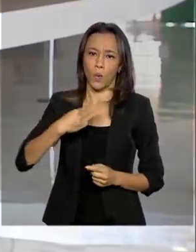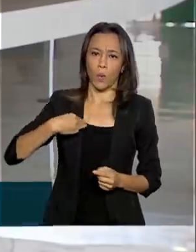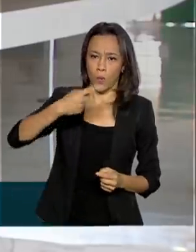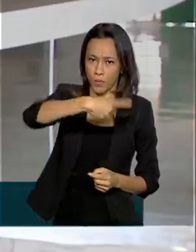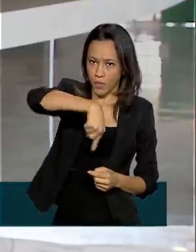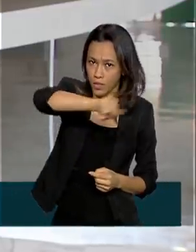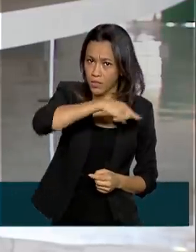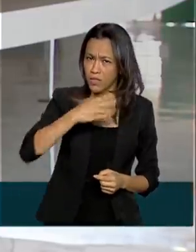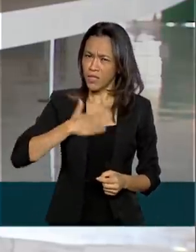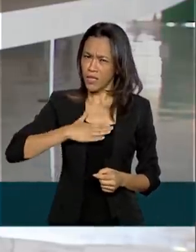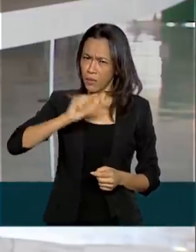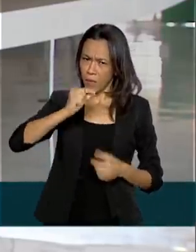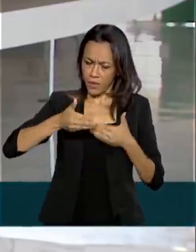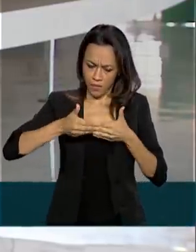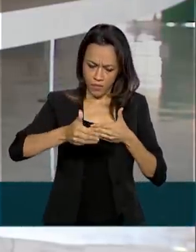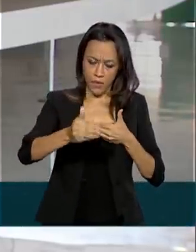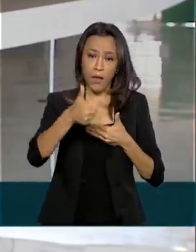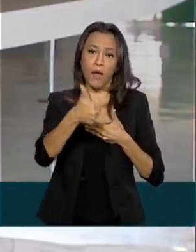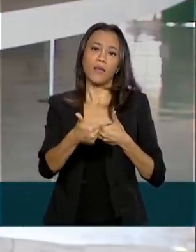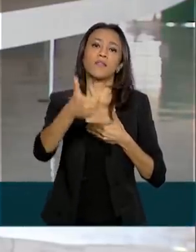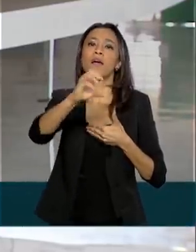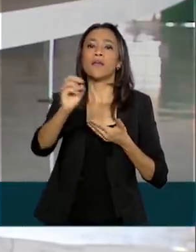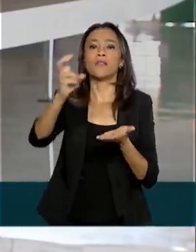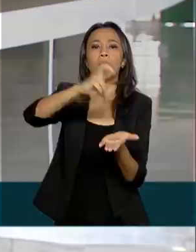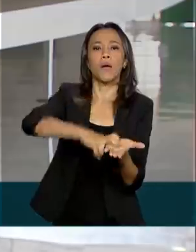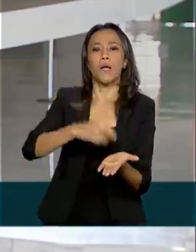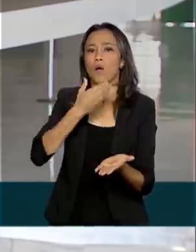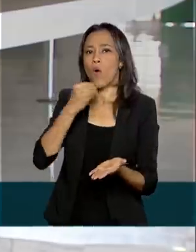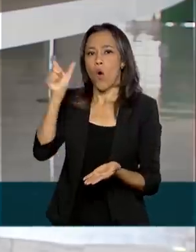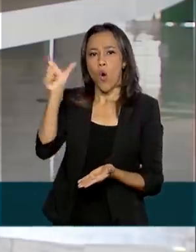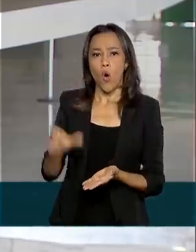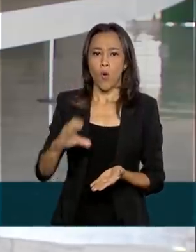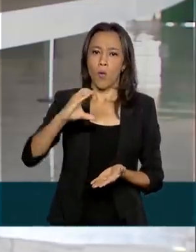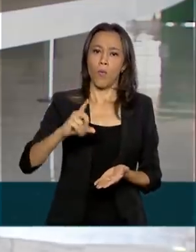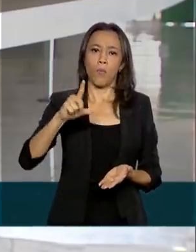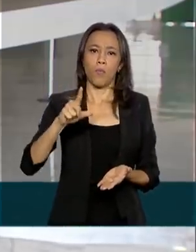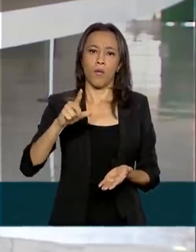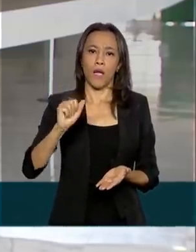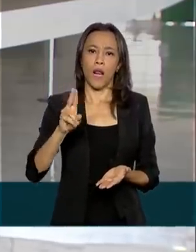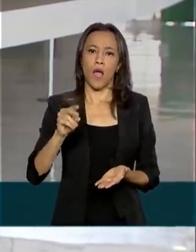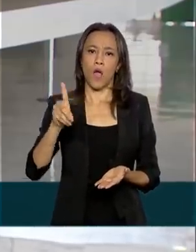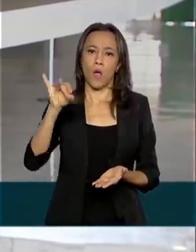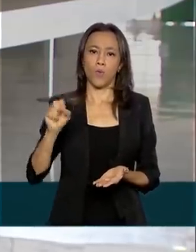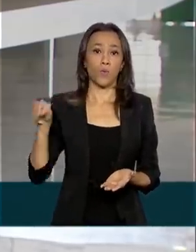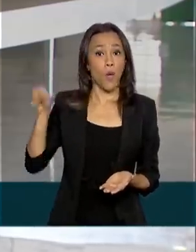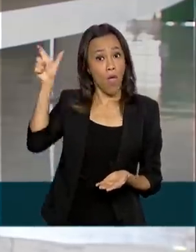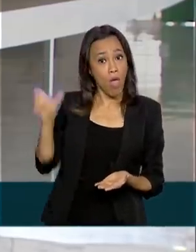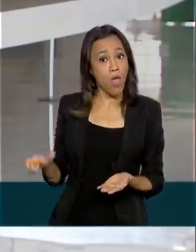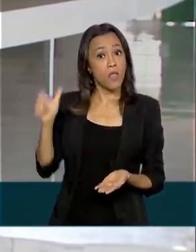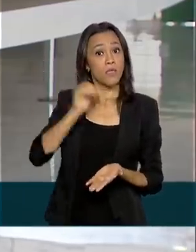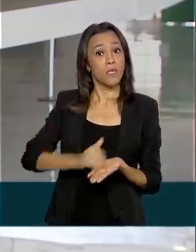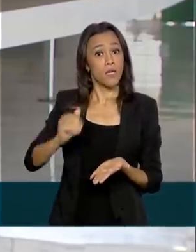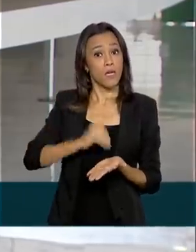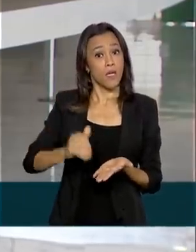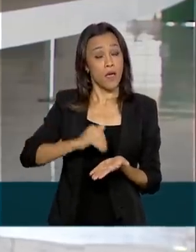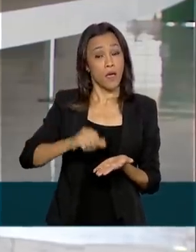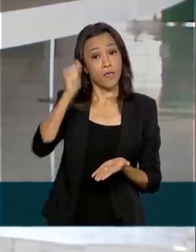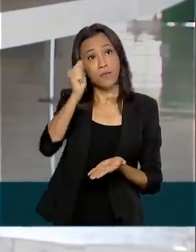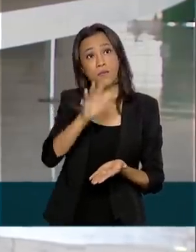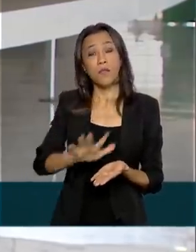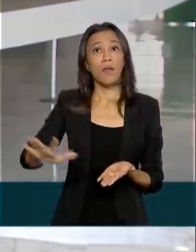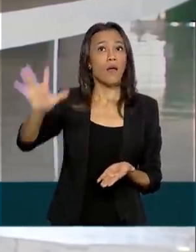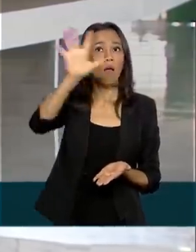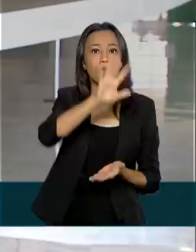dá posse daqui a pouquinho, às 10 horas, a Cláudio de Castro Panoeiro, no cargo de secretário nacional de Justiça.